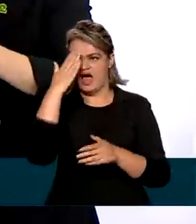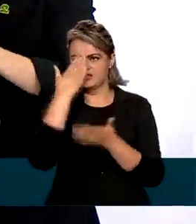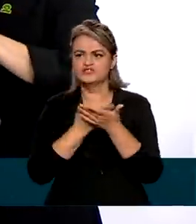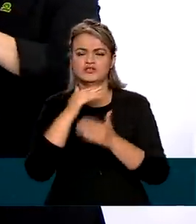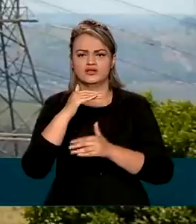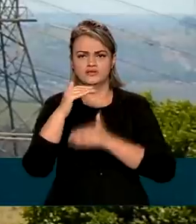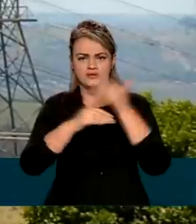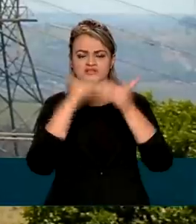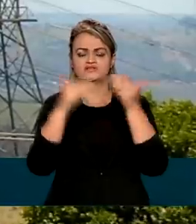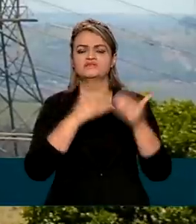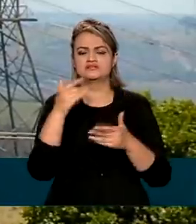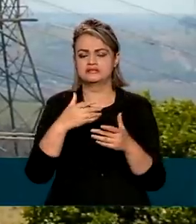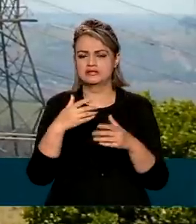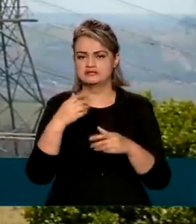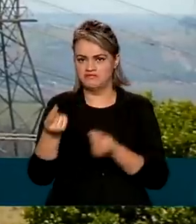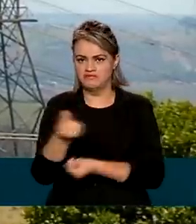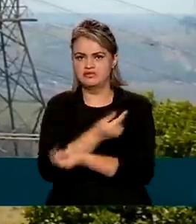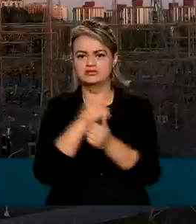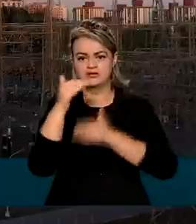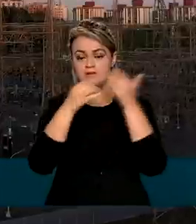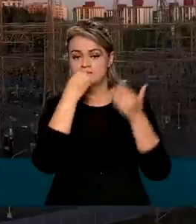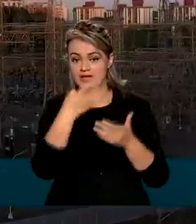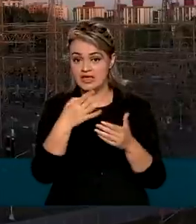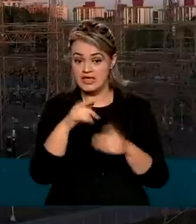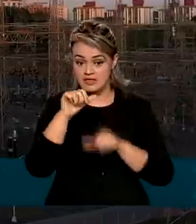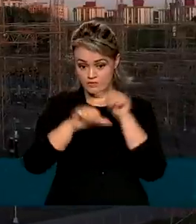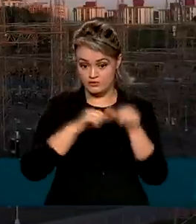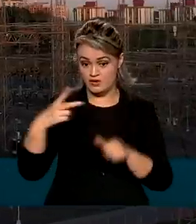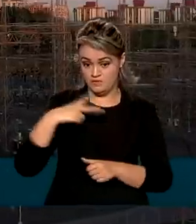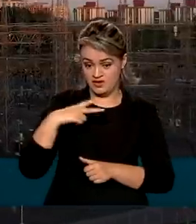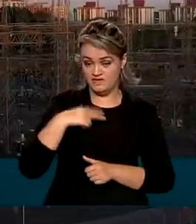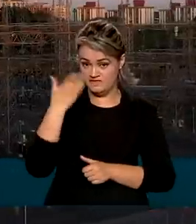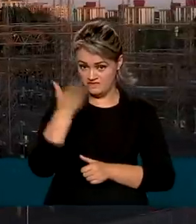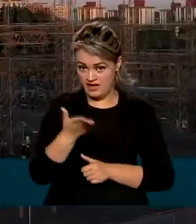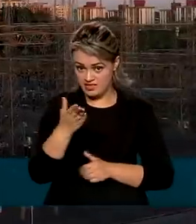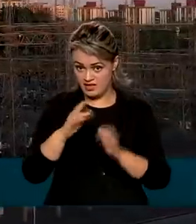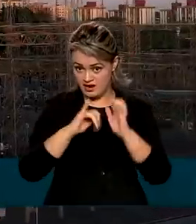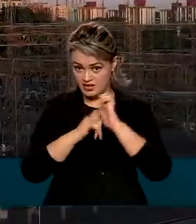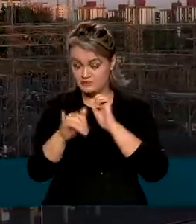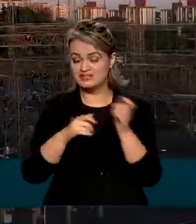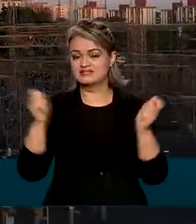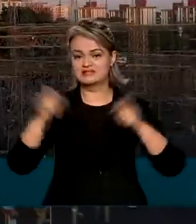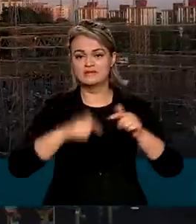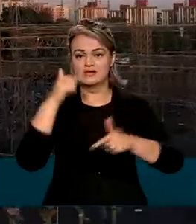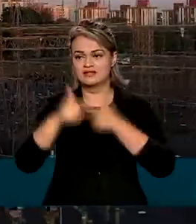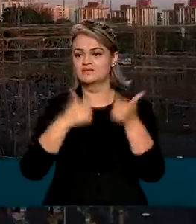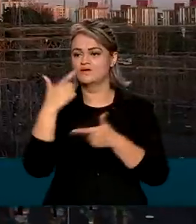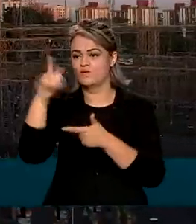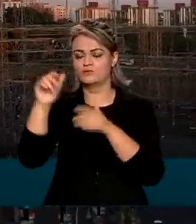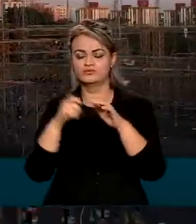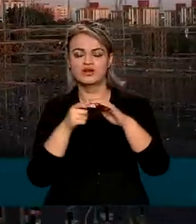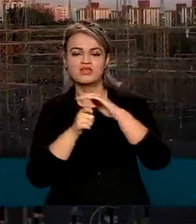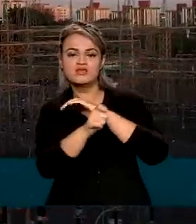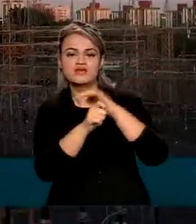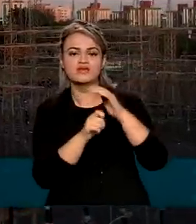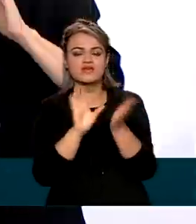crescer 5% neste ano. E a capitalização da Eletrobras vai permitir que a empresa realize investimentos